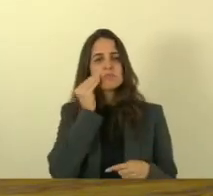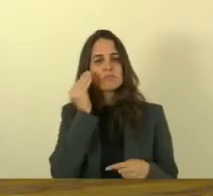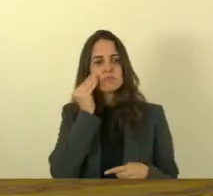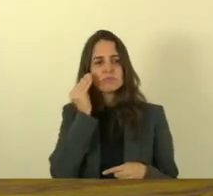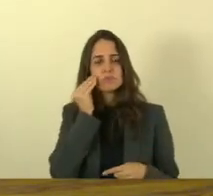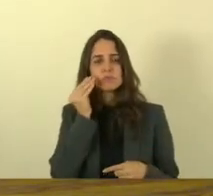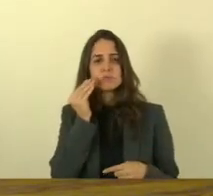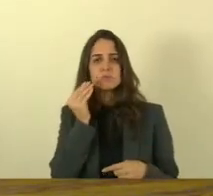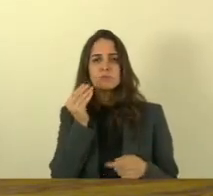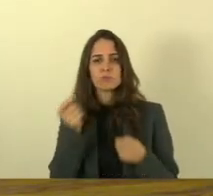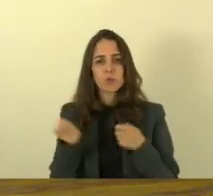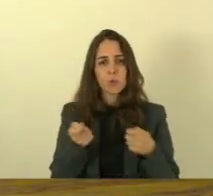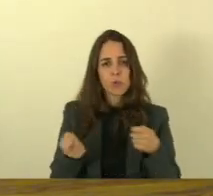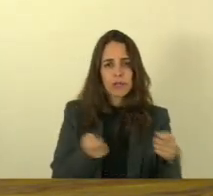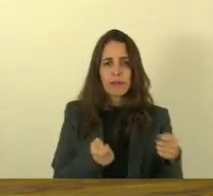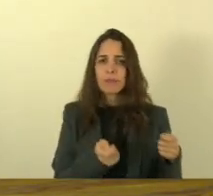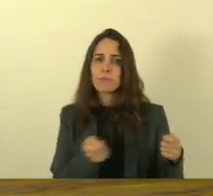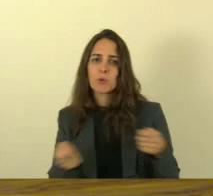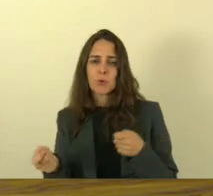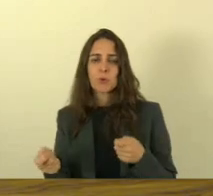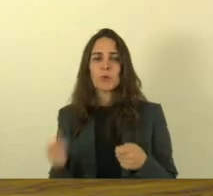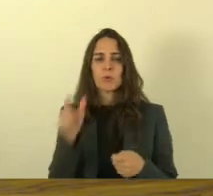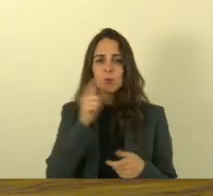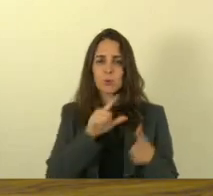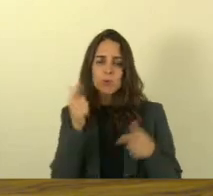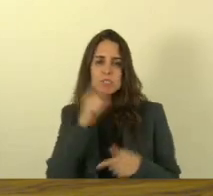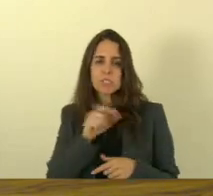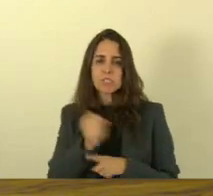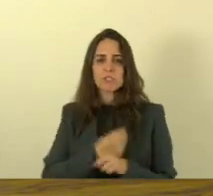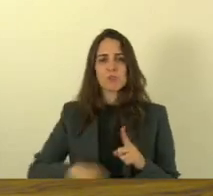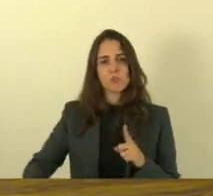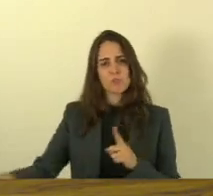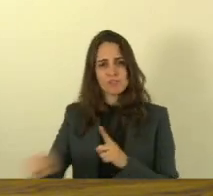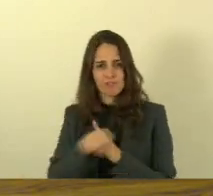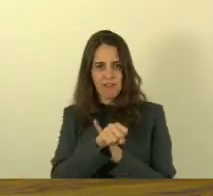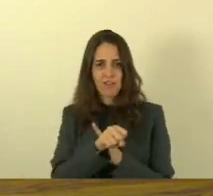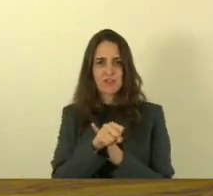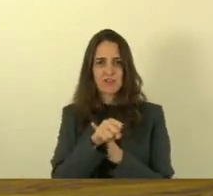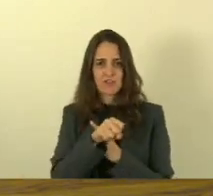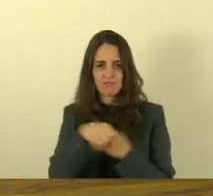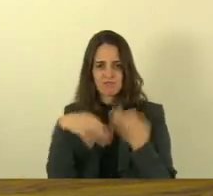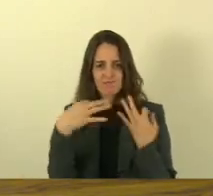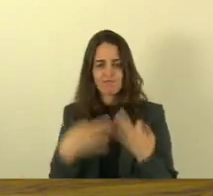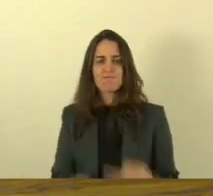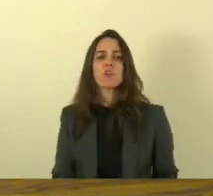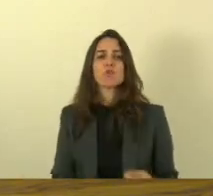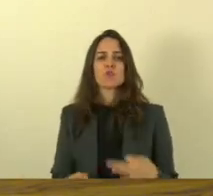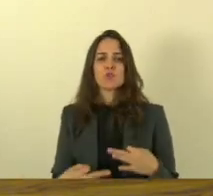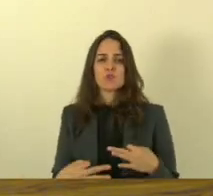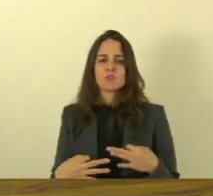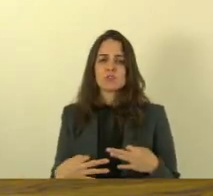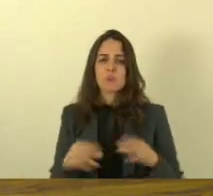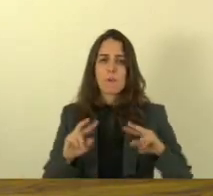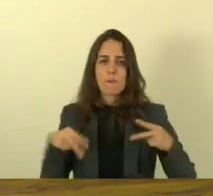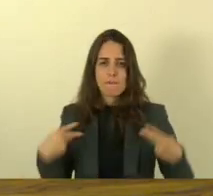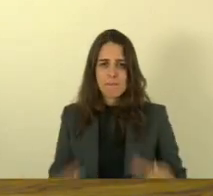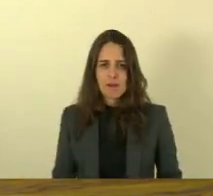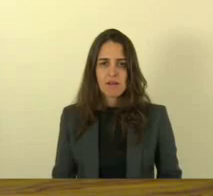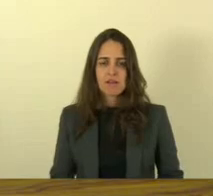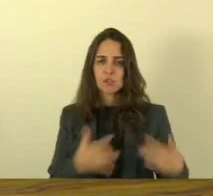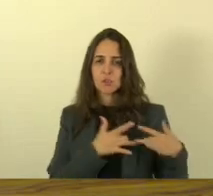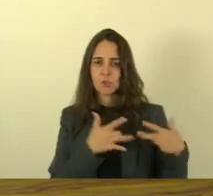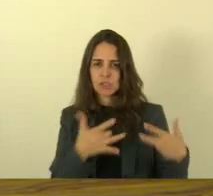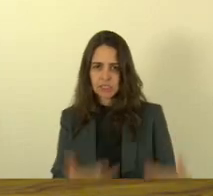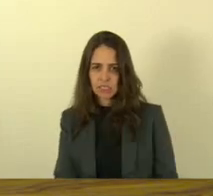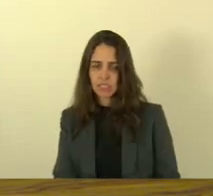equilíbrio para que a gente tenha uma sociedade mais justa mais humana mais solidária